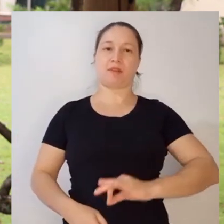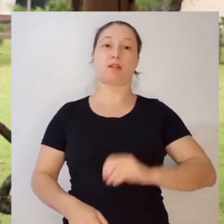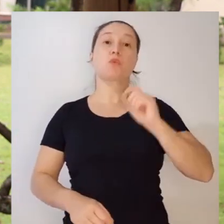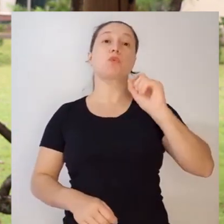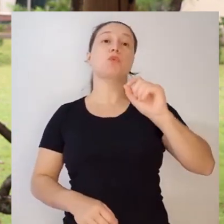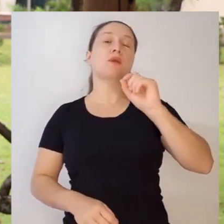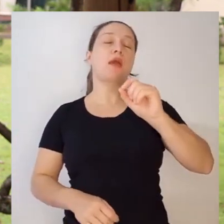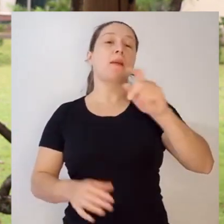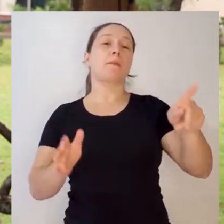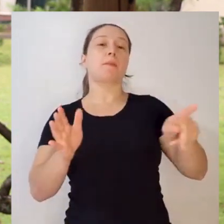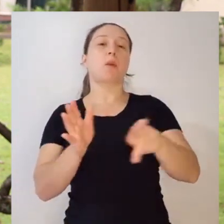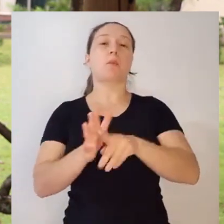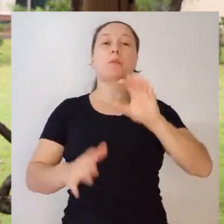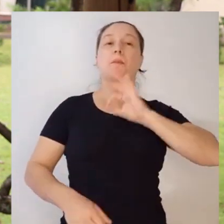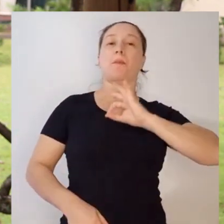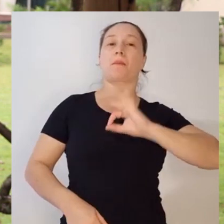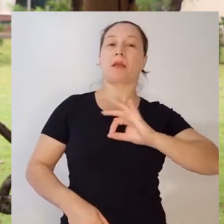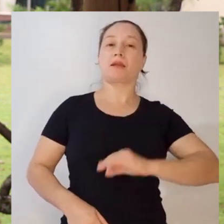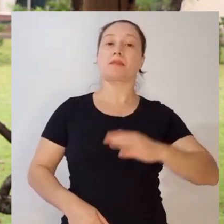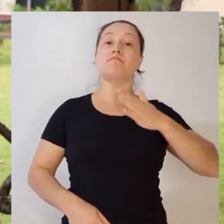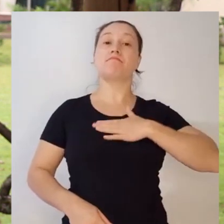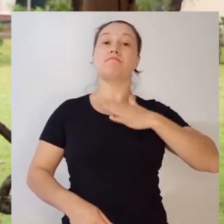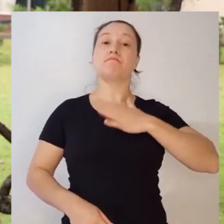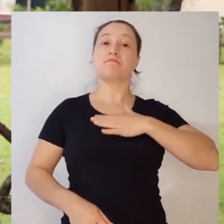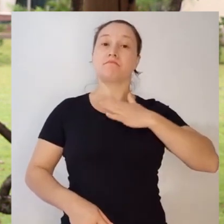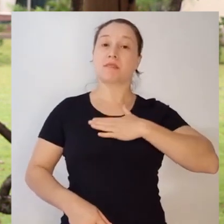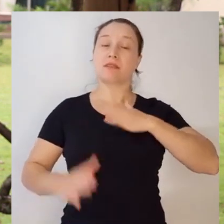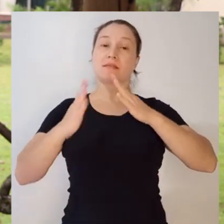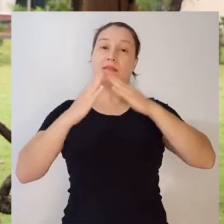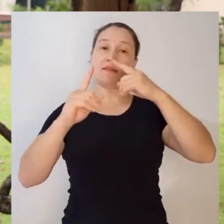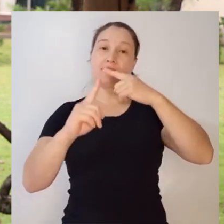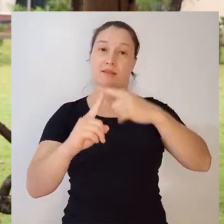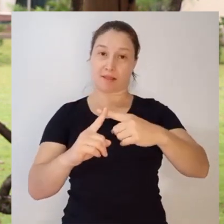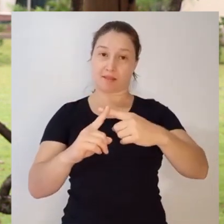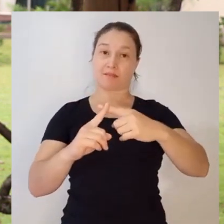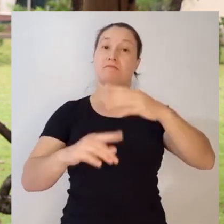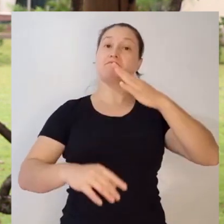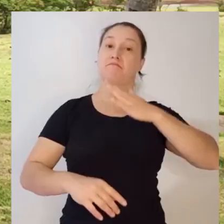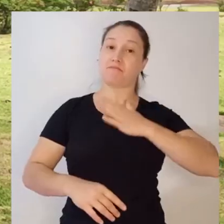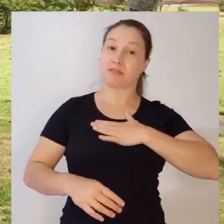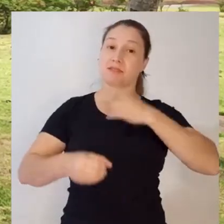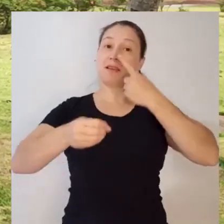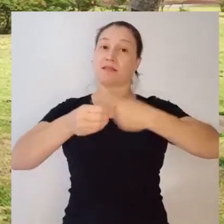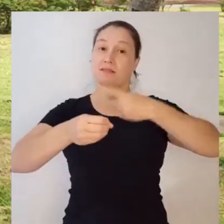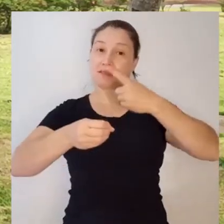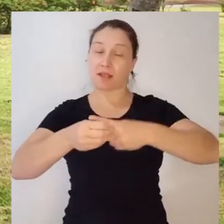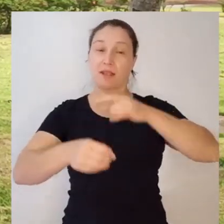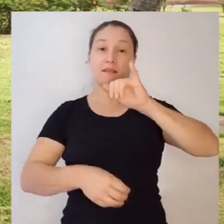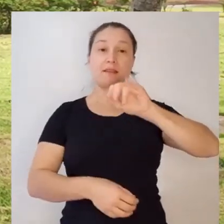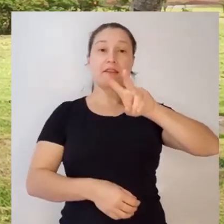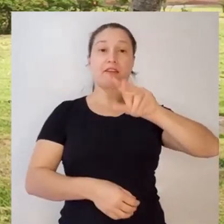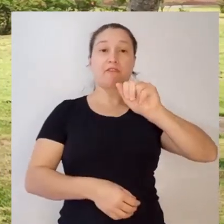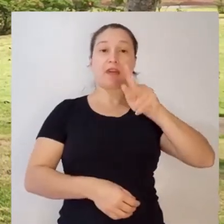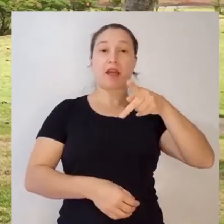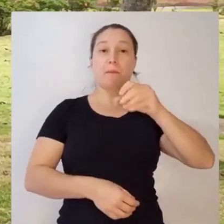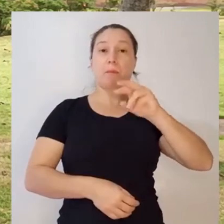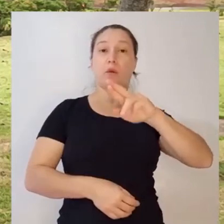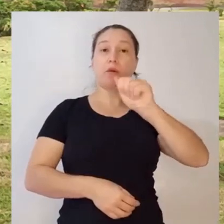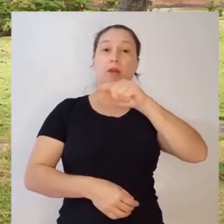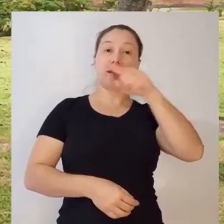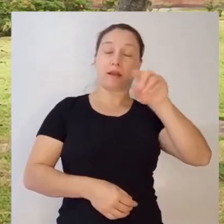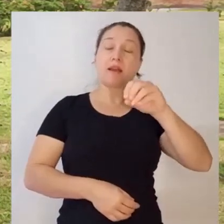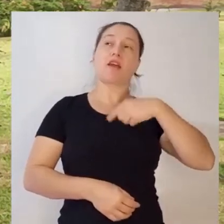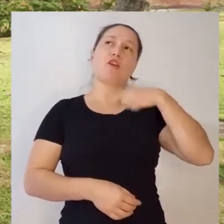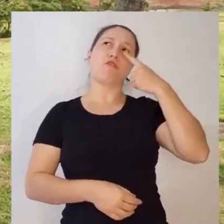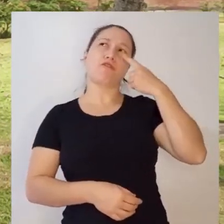foi o testemunho dos padres da minha paróquia e da cidade de Ivaiporã. Vendo o testemunho dos padres de então,